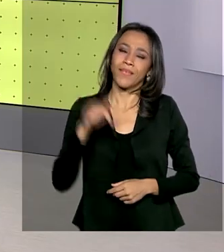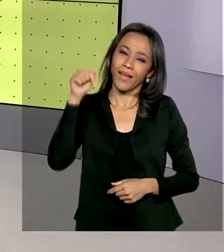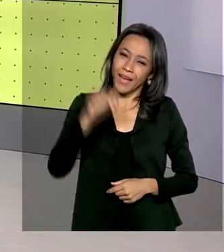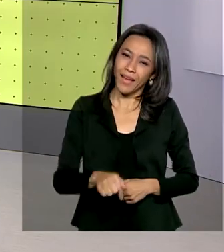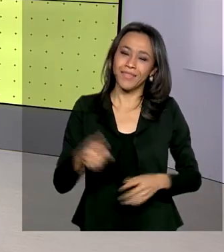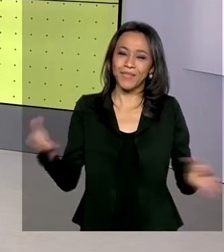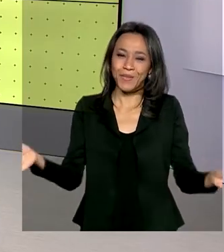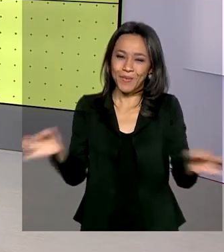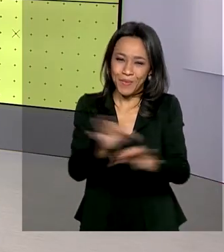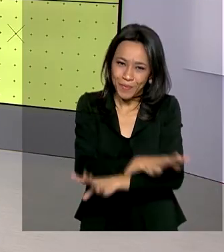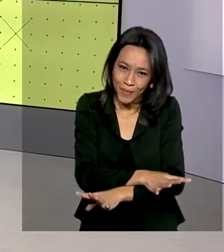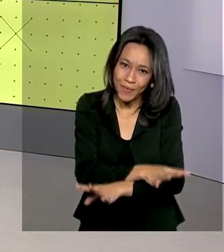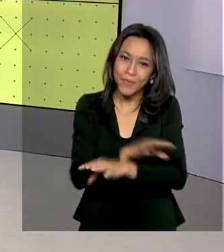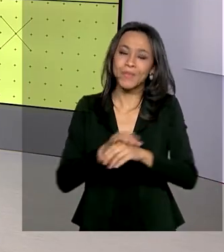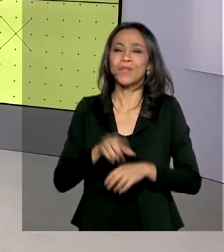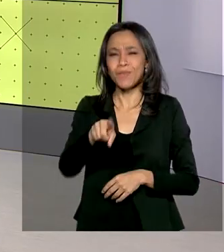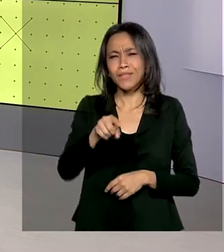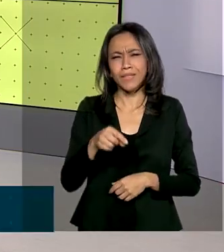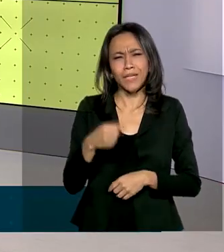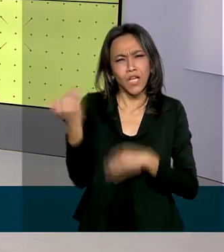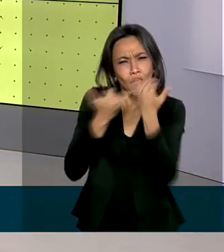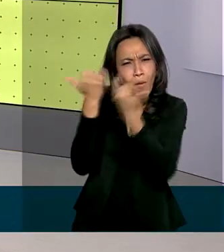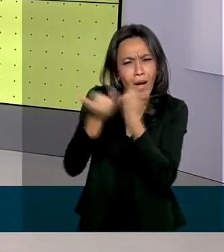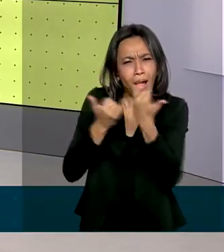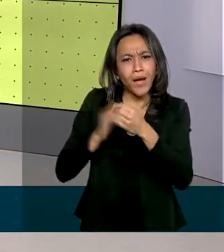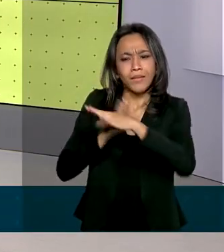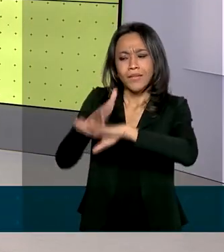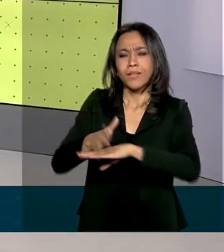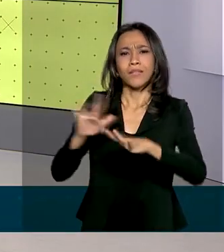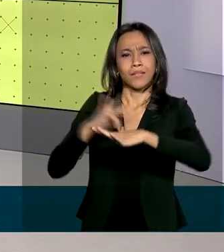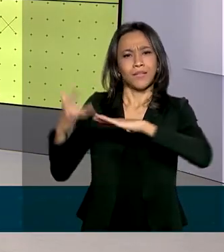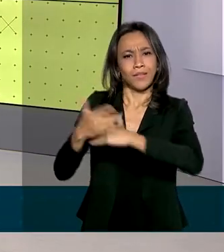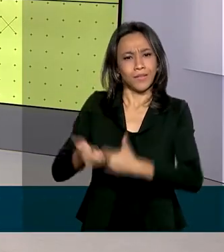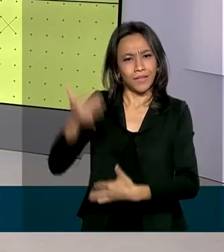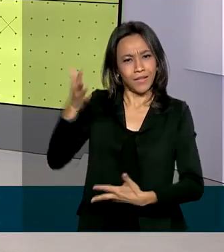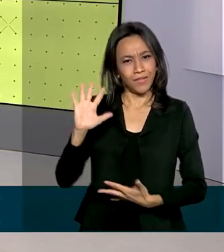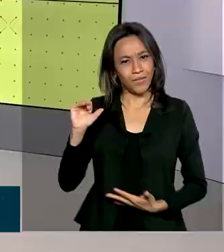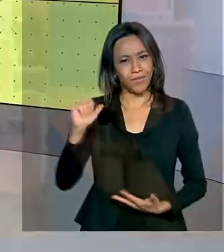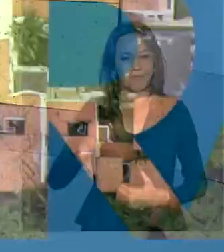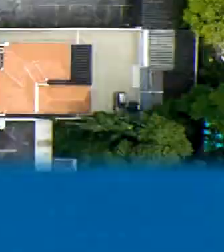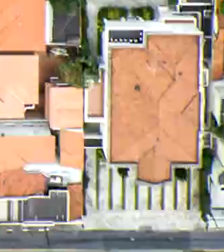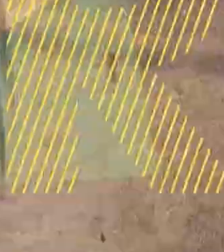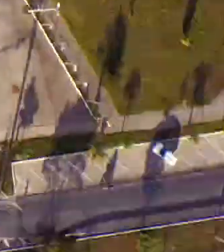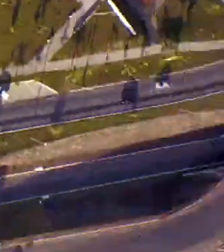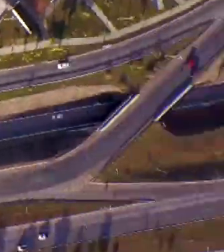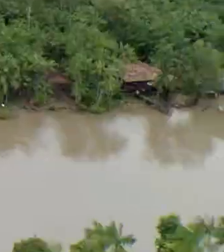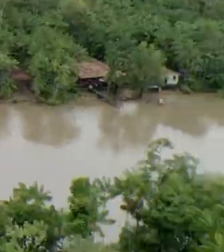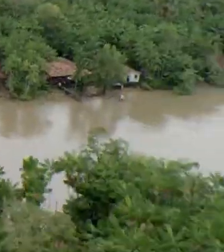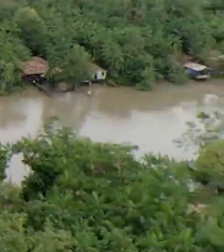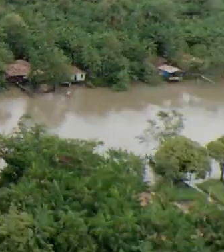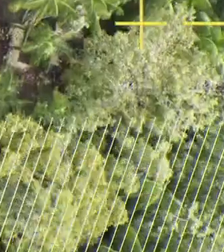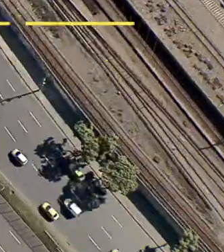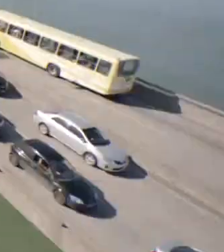edição fica por aqui. Você continua bem informado pelas nossas redes sociais. Tchau, tchau. Tchau.